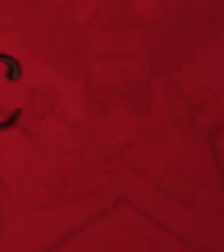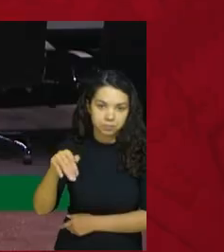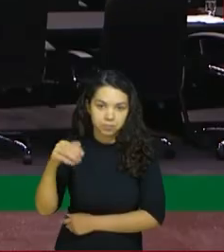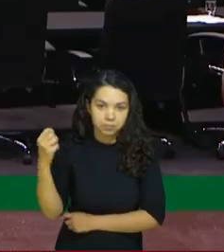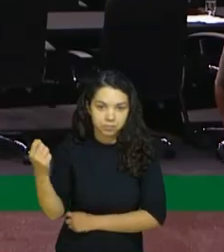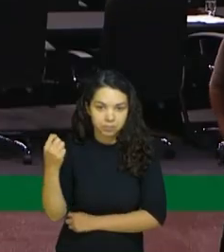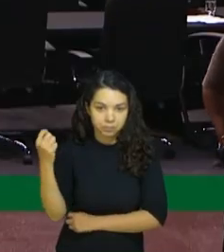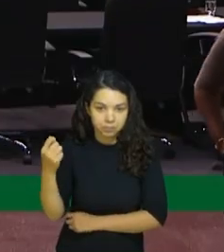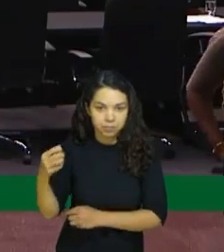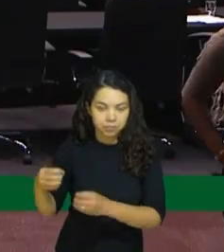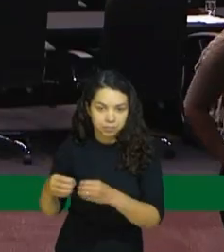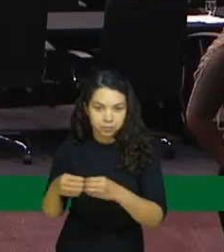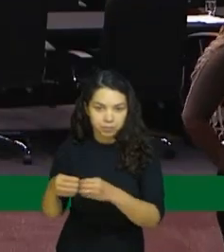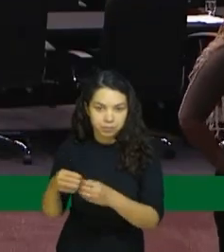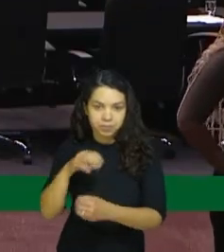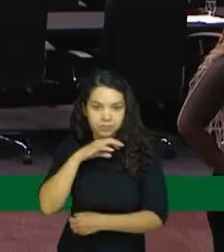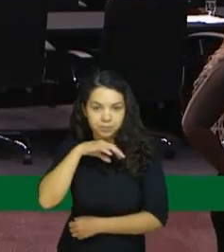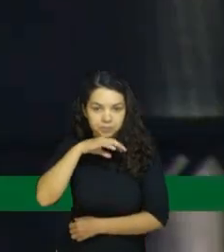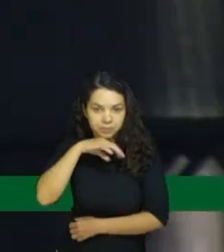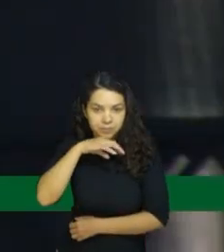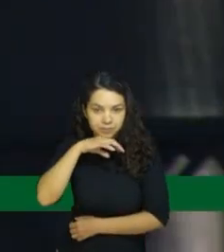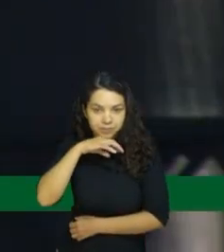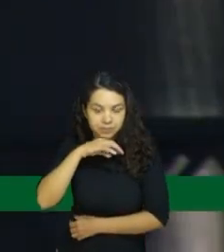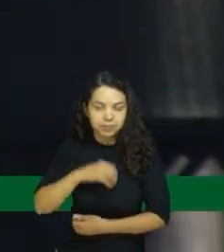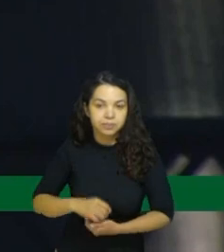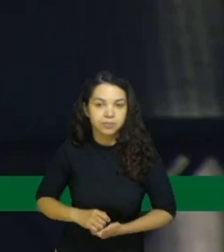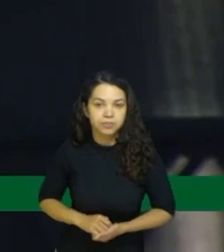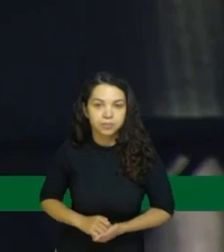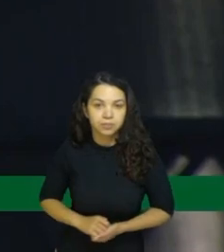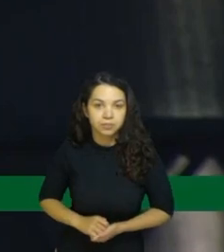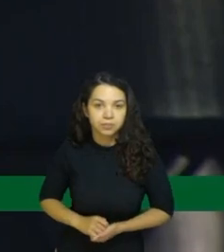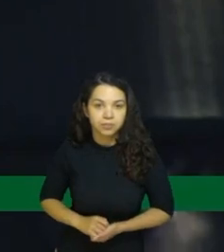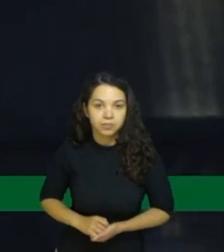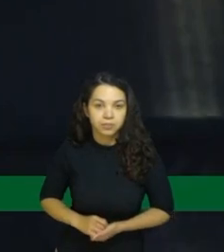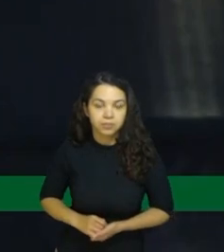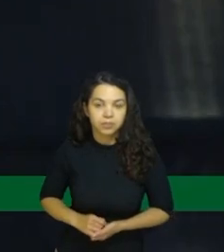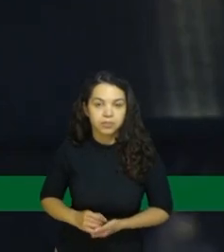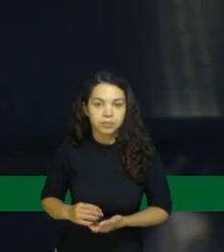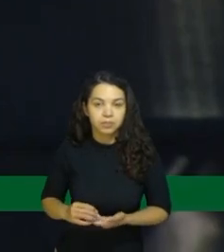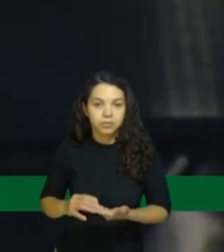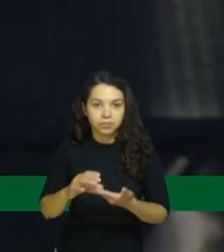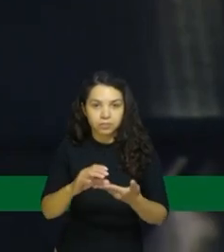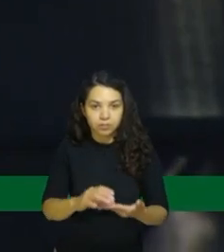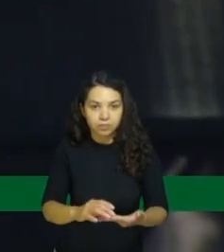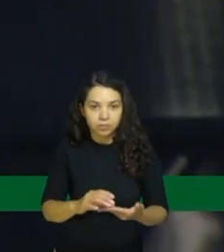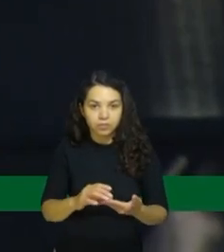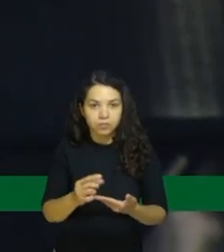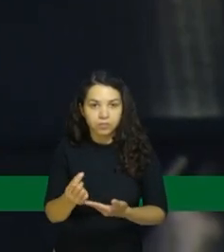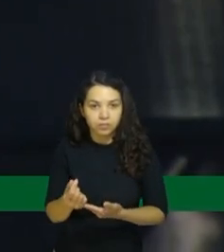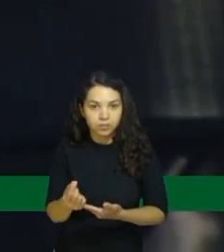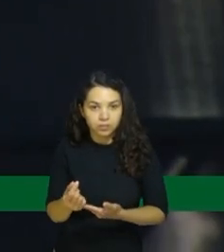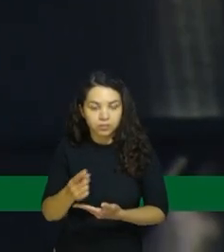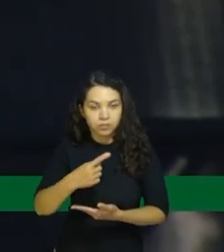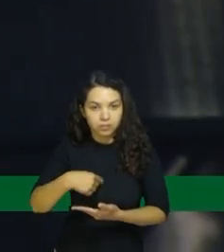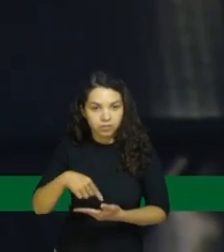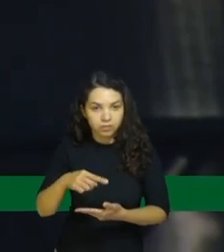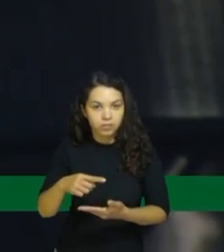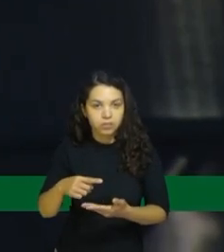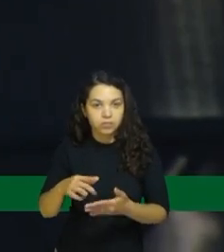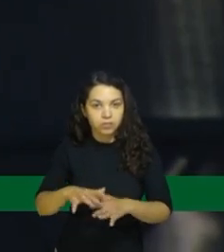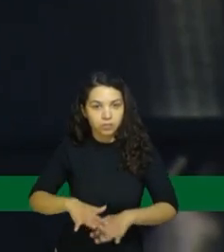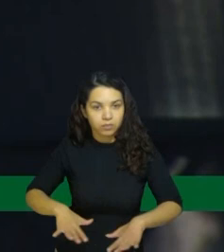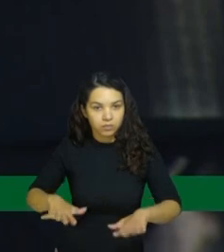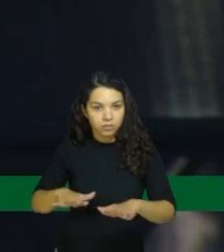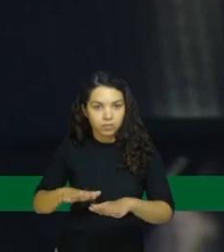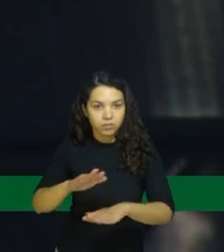De Erechim, município gaúcho, a Cooperativa de Geração de Energia e Desenvolvimento CREAL foi representada pelo